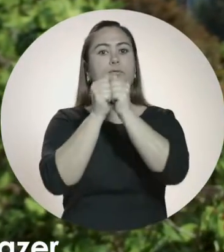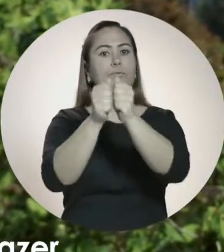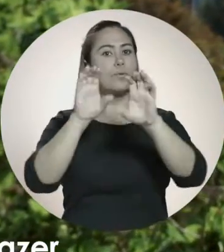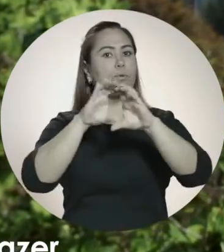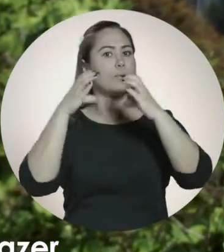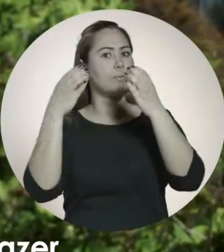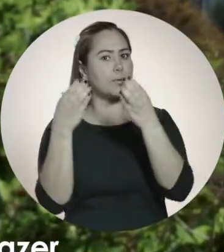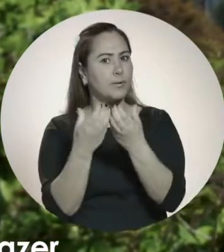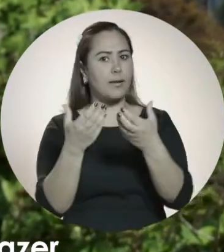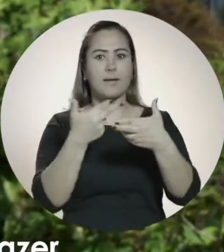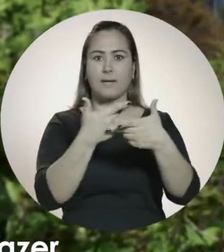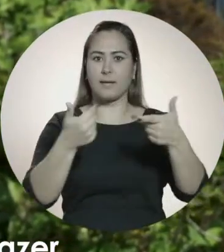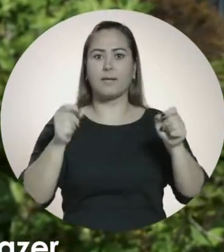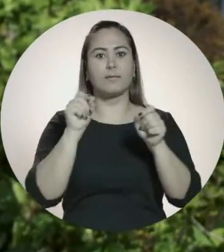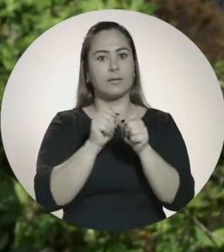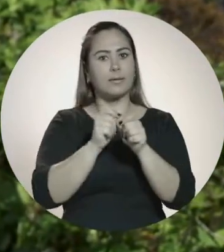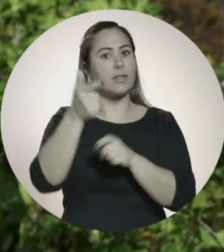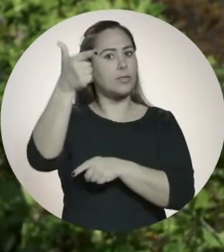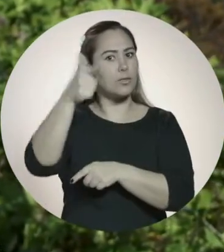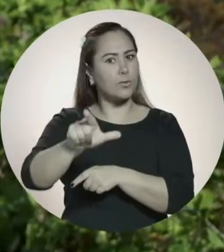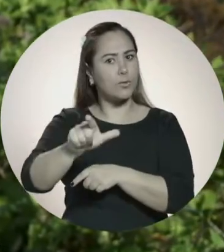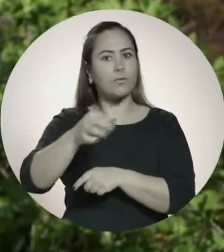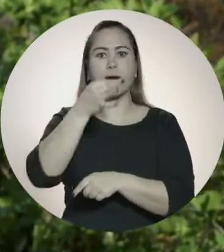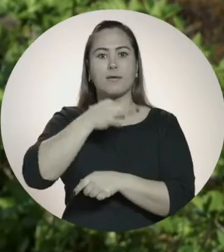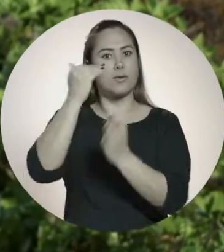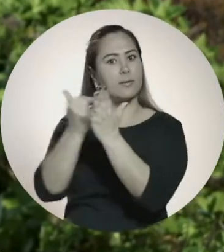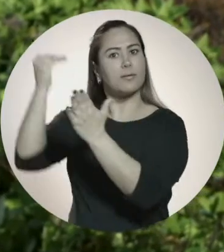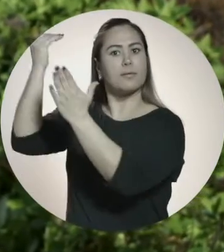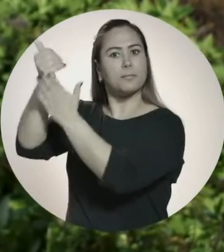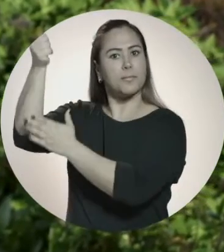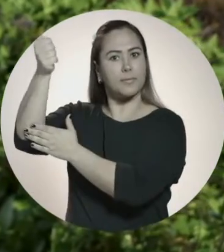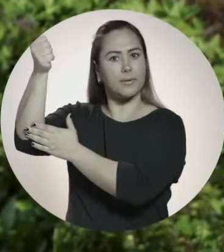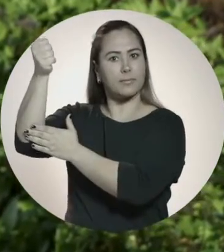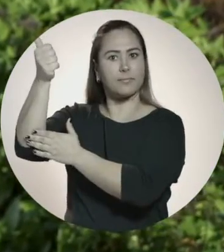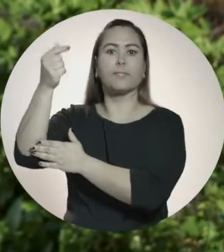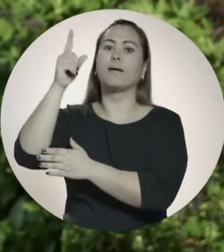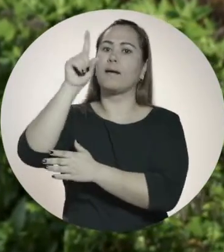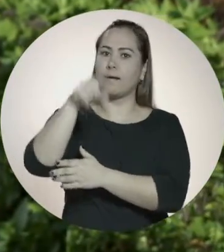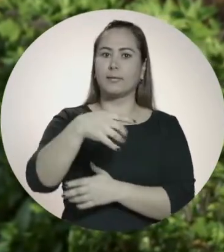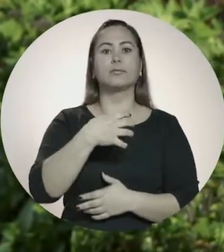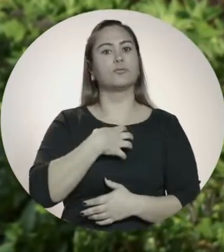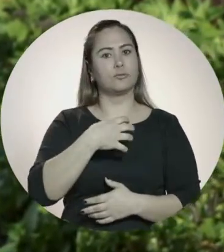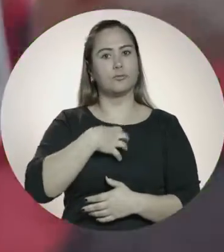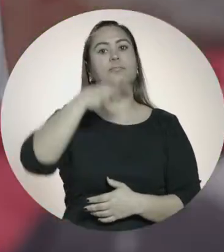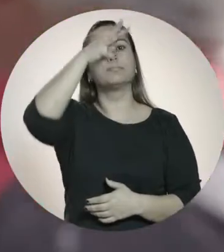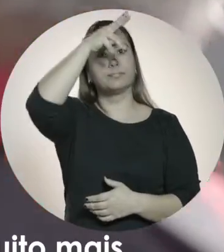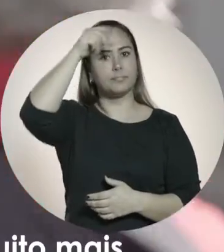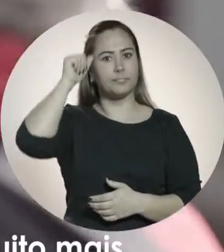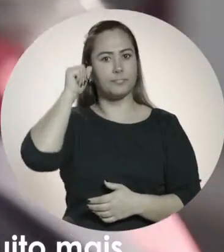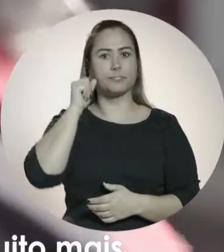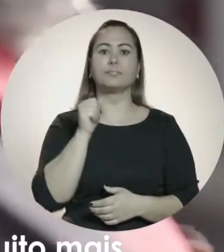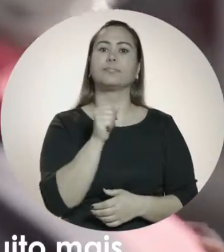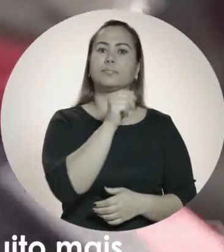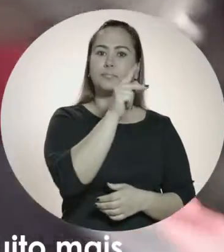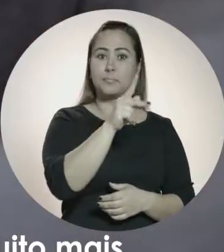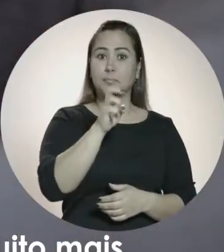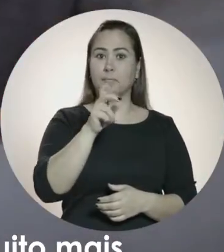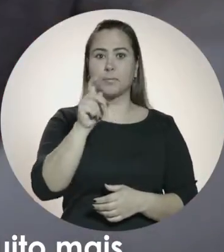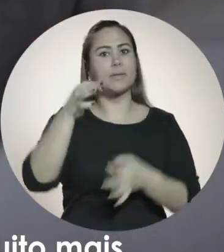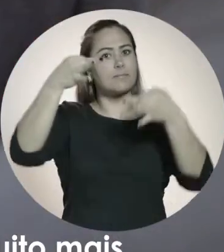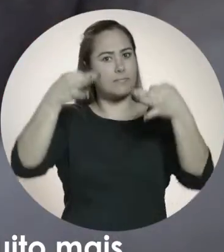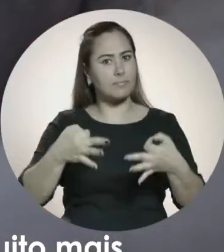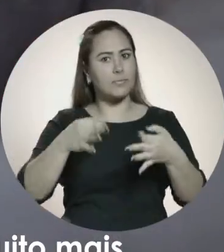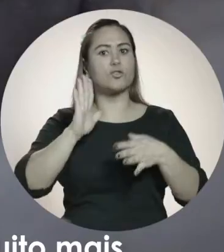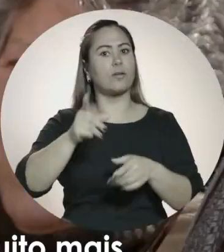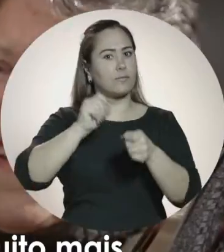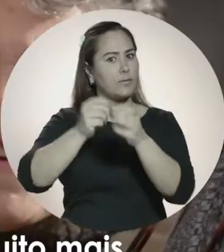comunidade as ações para trazer Caxias de volta ao primeiro lugar. Esse é o nosso jeito de governar. Pepe é a certeza de quem já